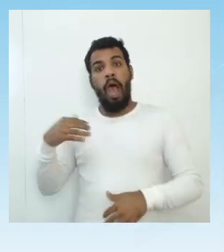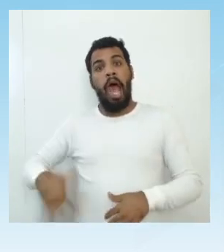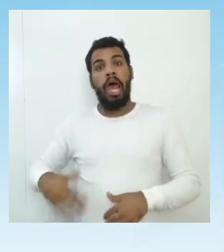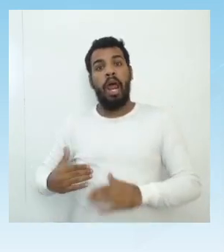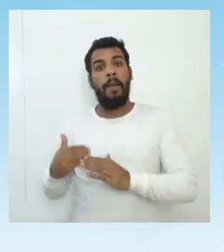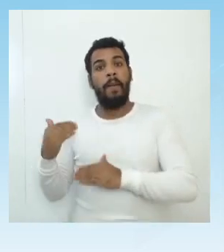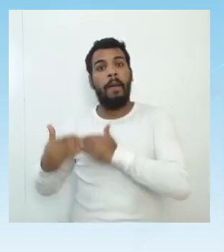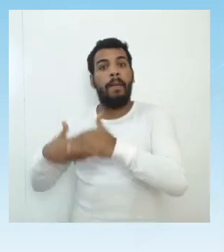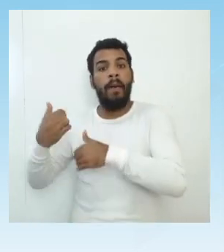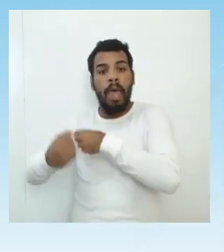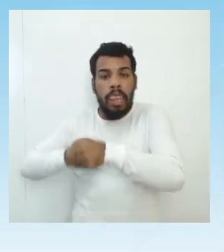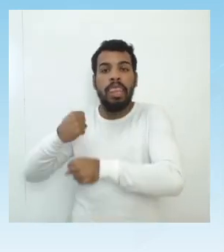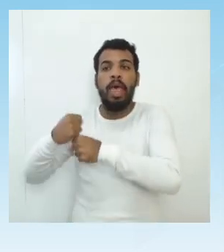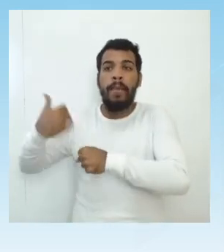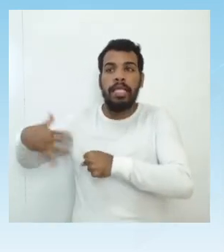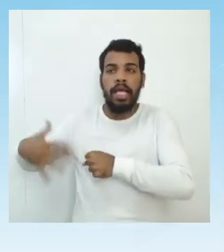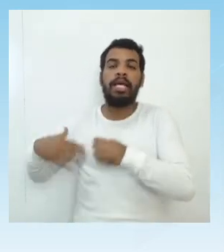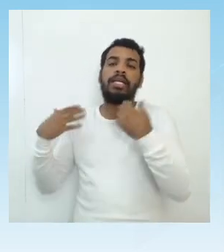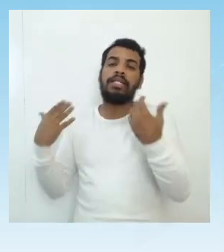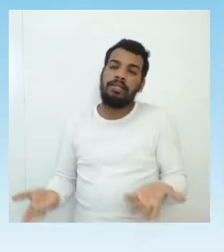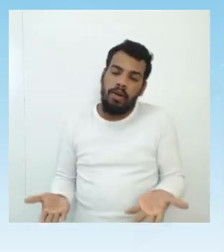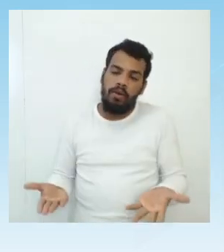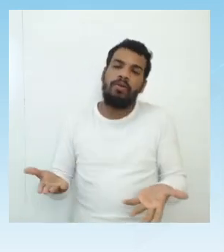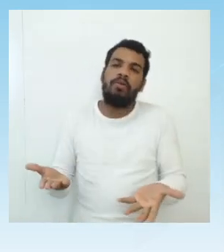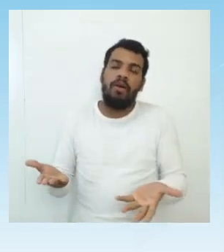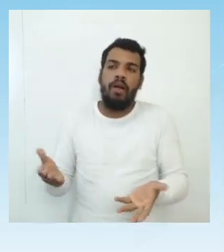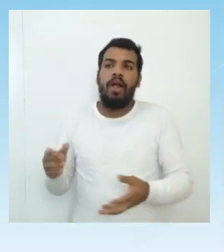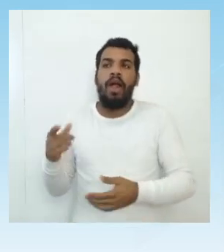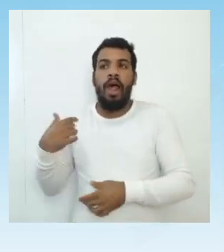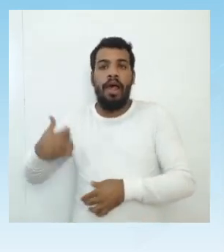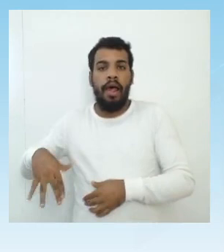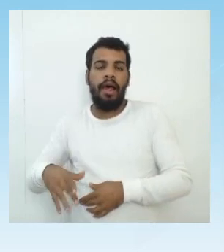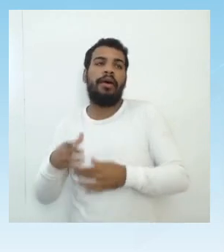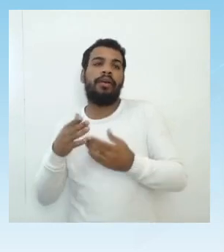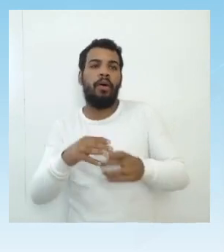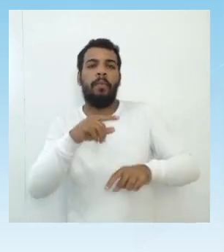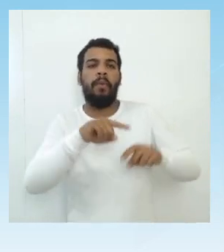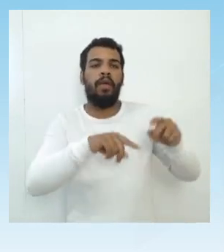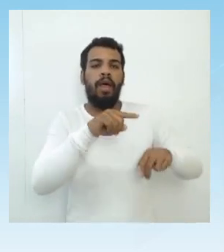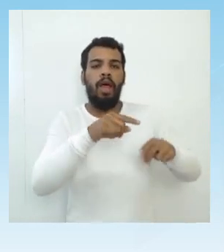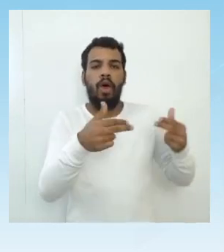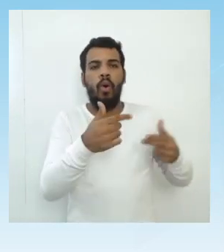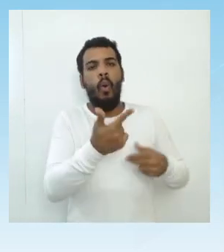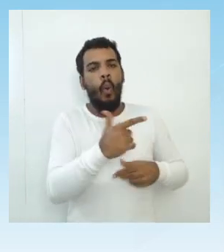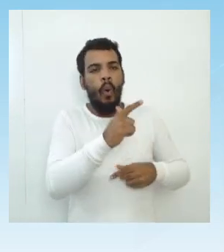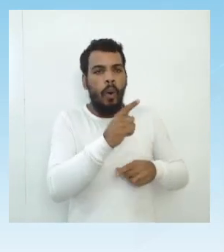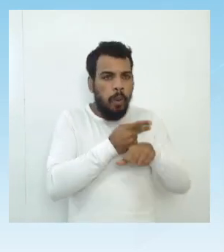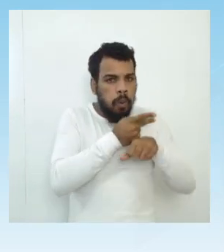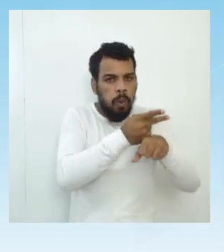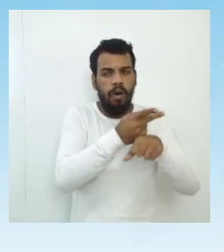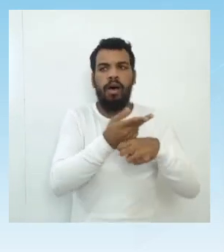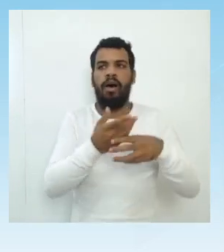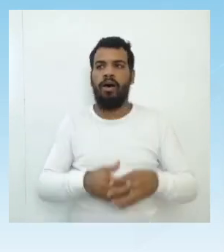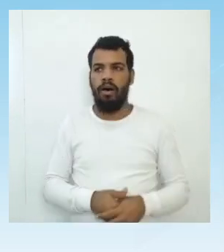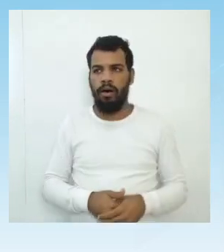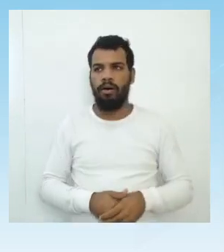desafio de encontrar uma alternativa a esses materiais, que ainda não foi completamente